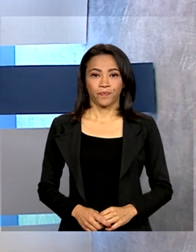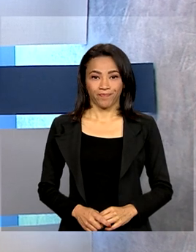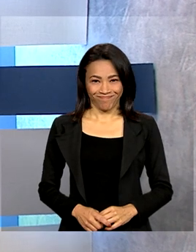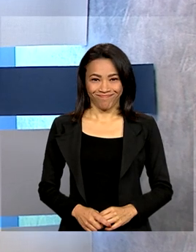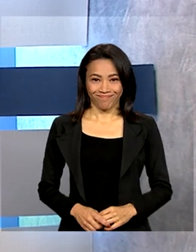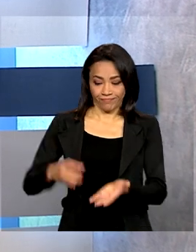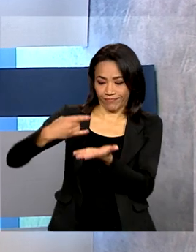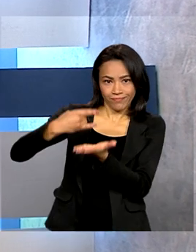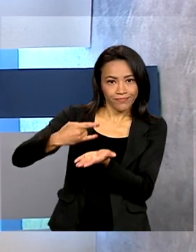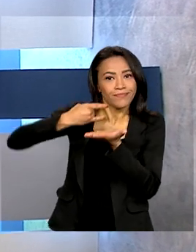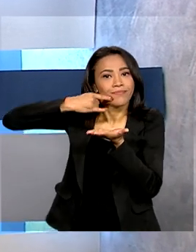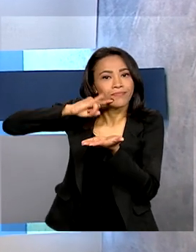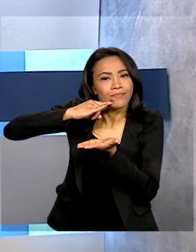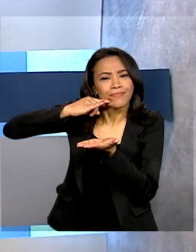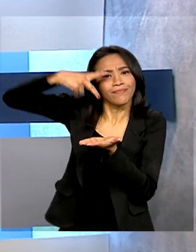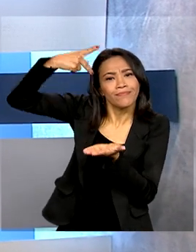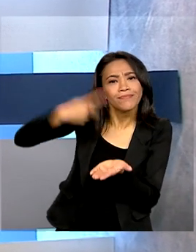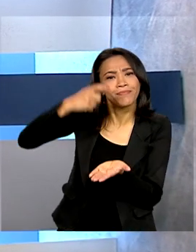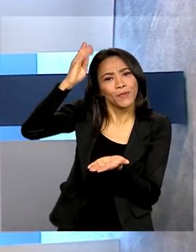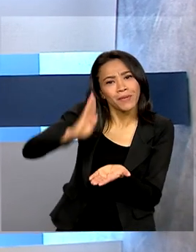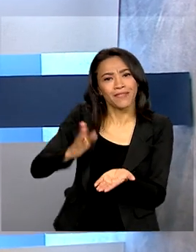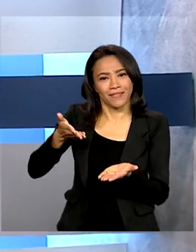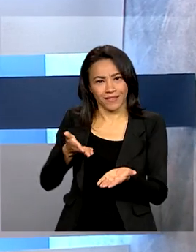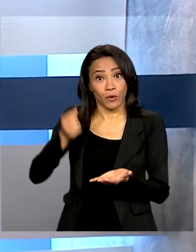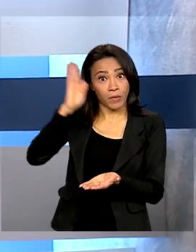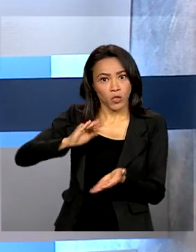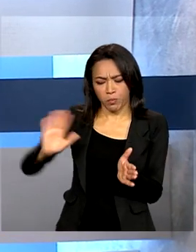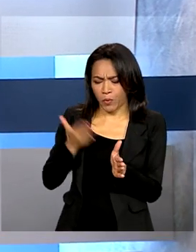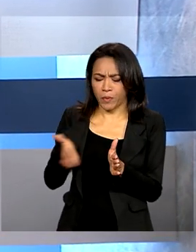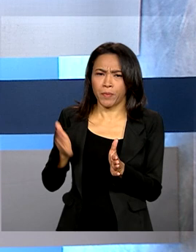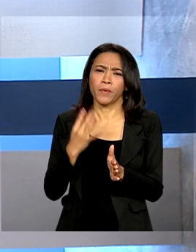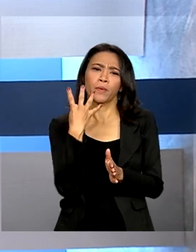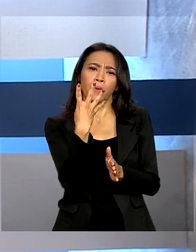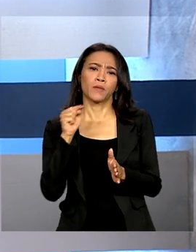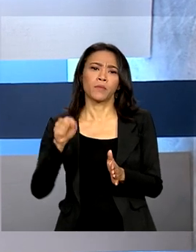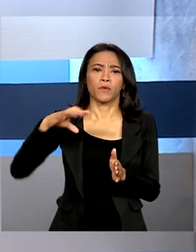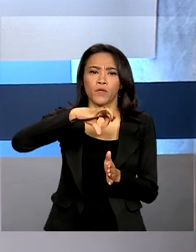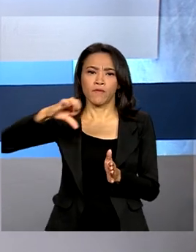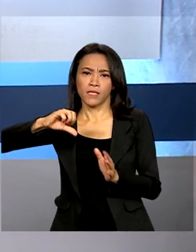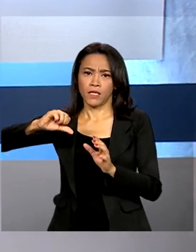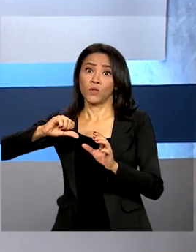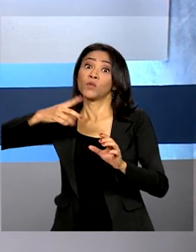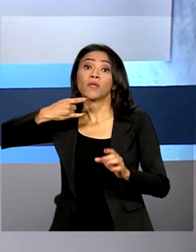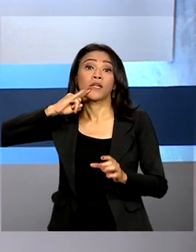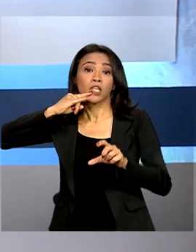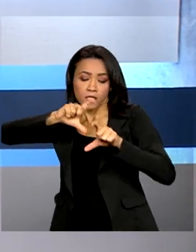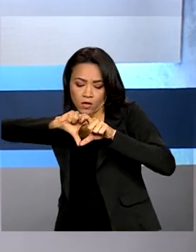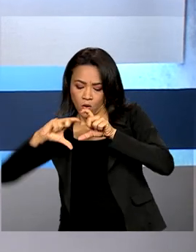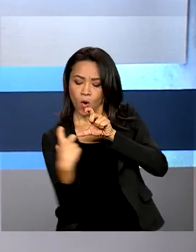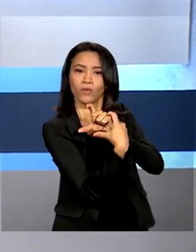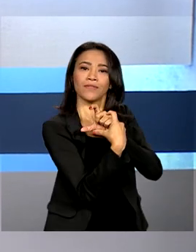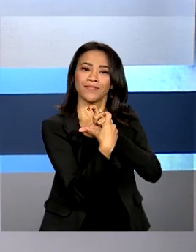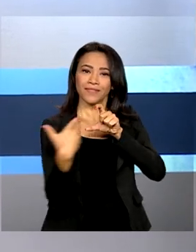Um produto tipicamente brasileiro. O Brasil produz mais de 4.900 rótulos diferentes de cachaça.